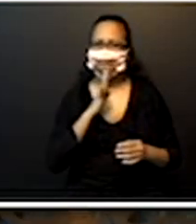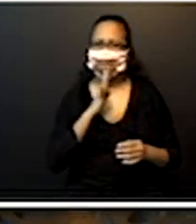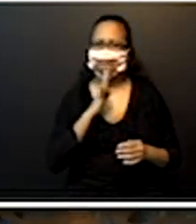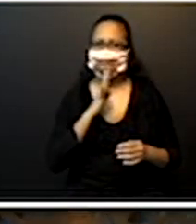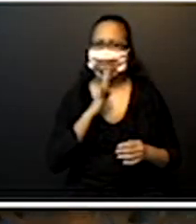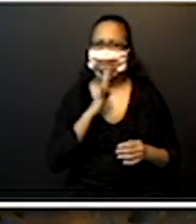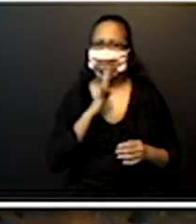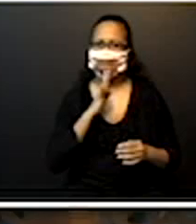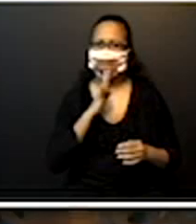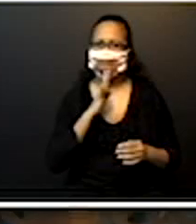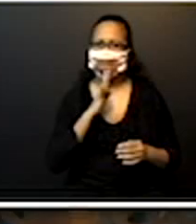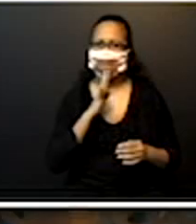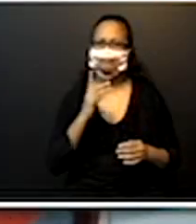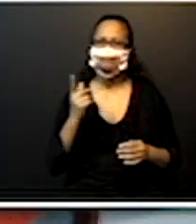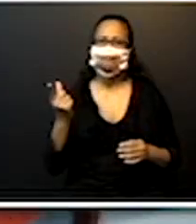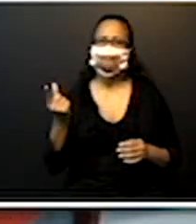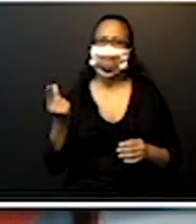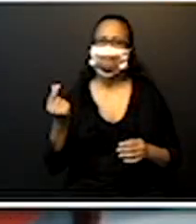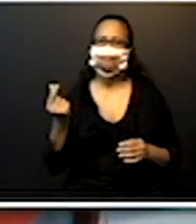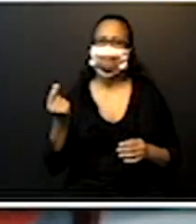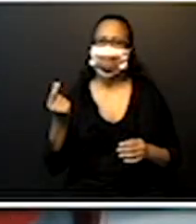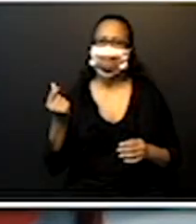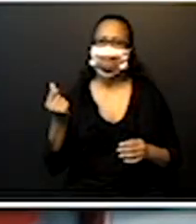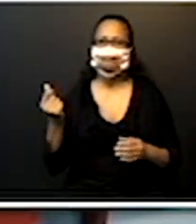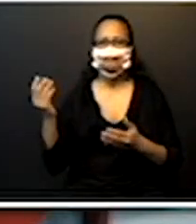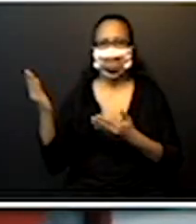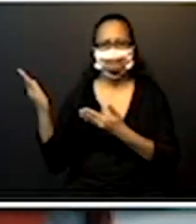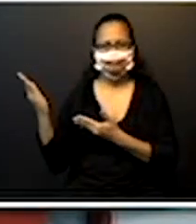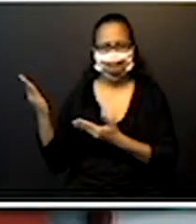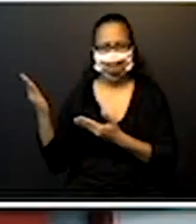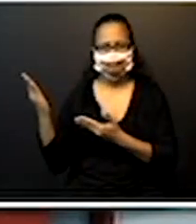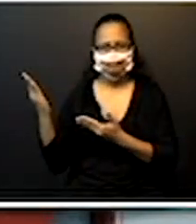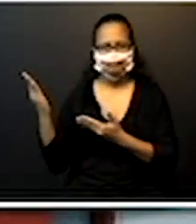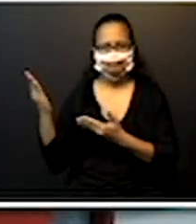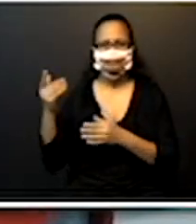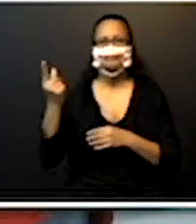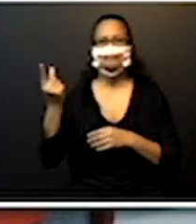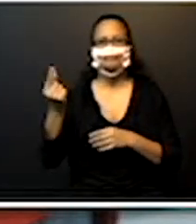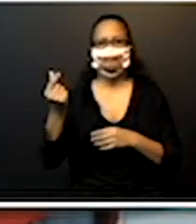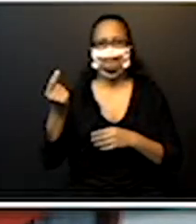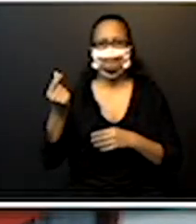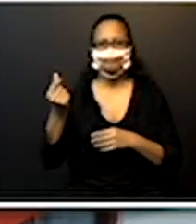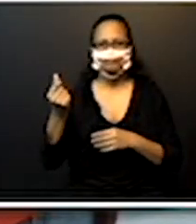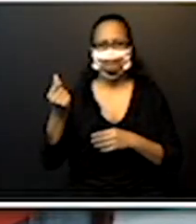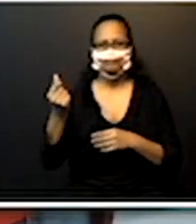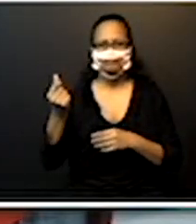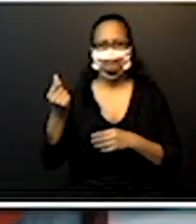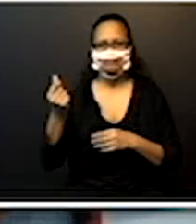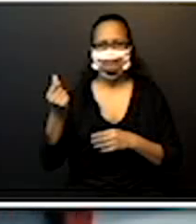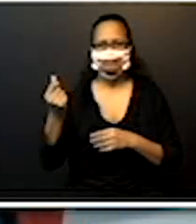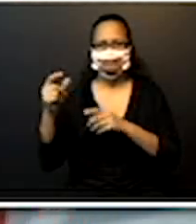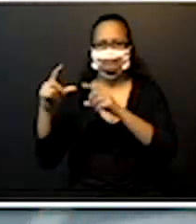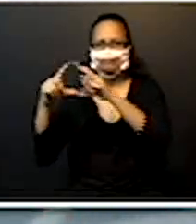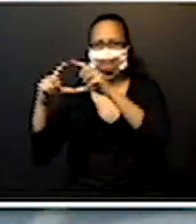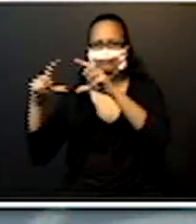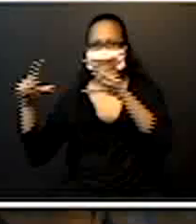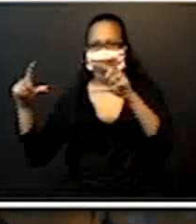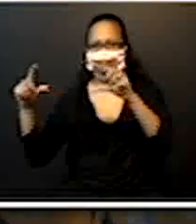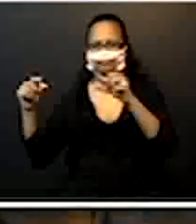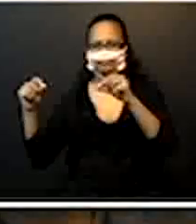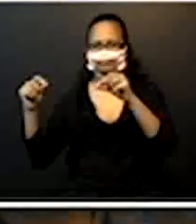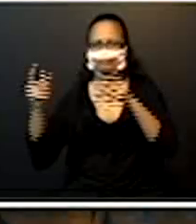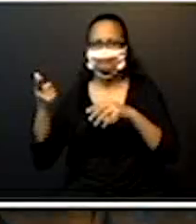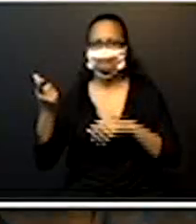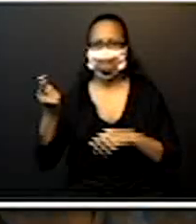o dinheiro. Olha lá. Olha lá as notinhas de dinheiro. Cédulas. Todo